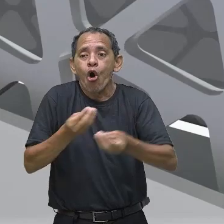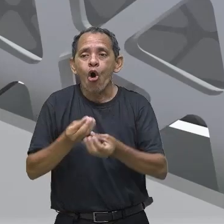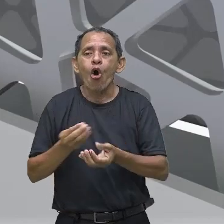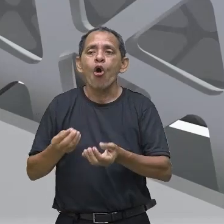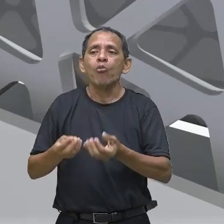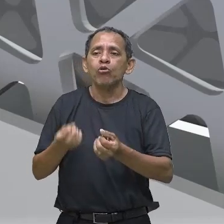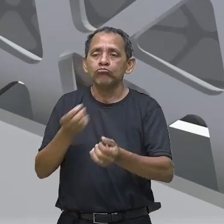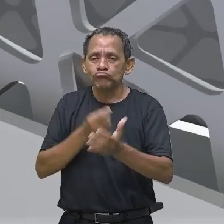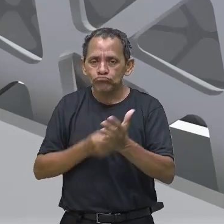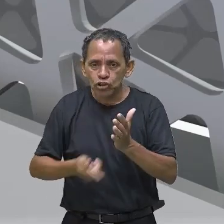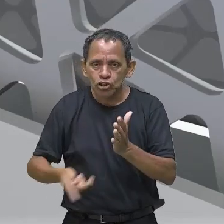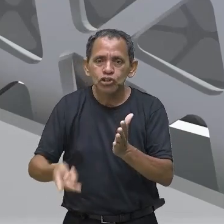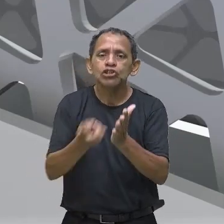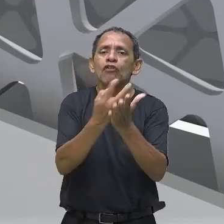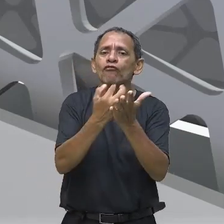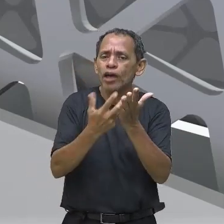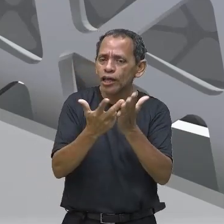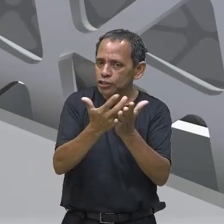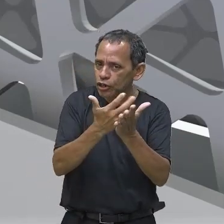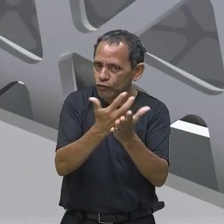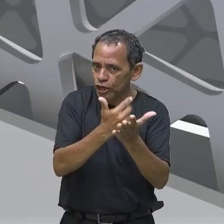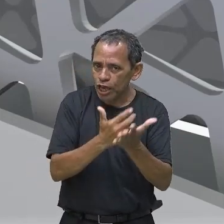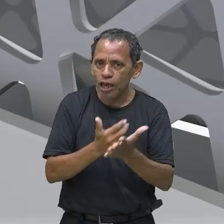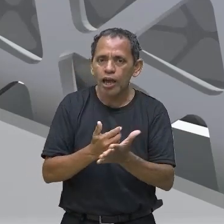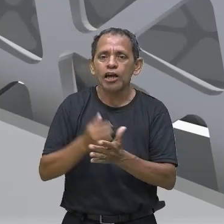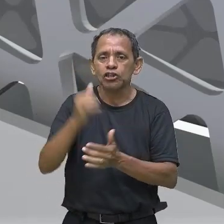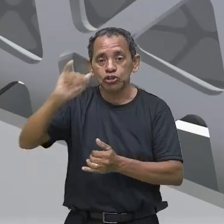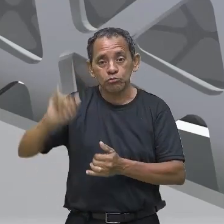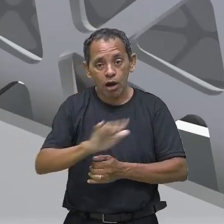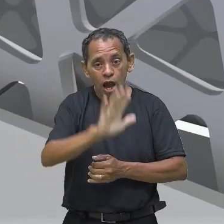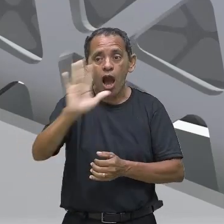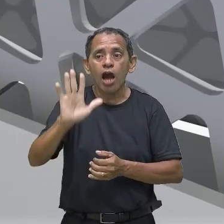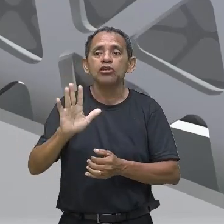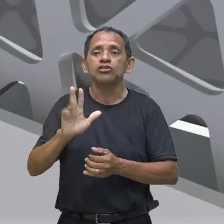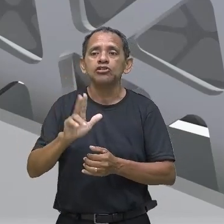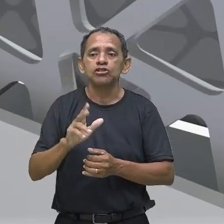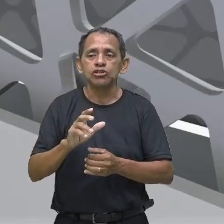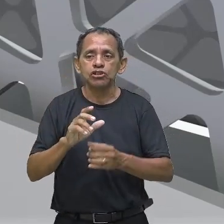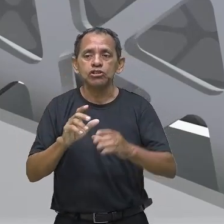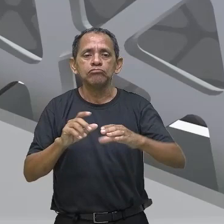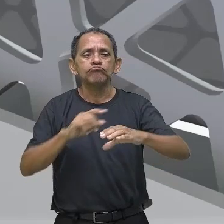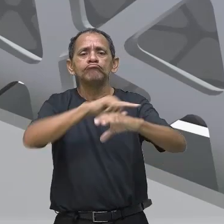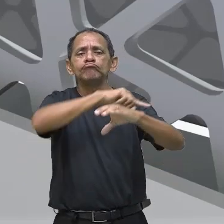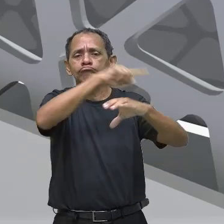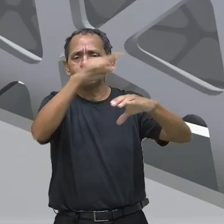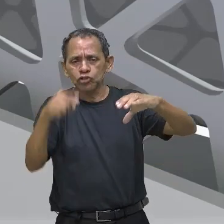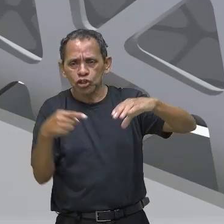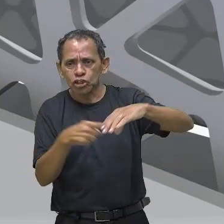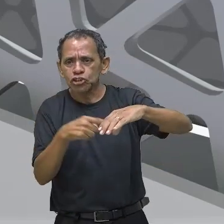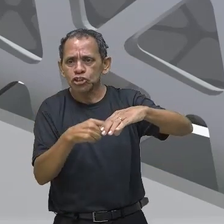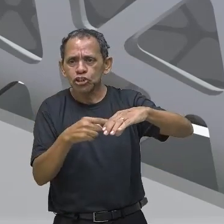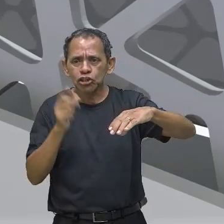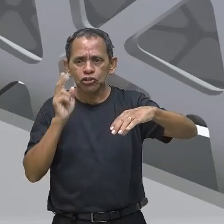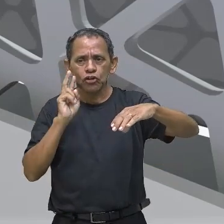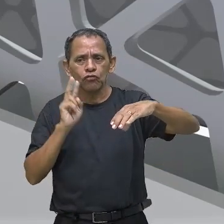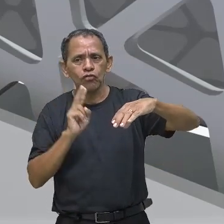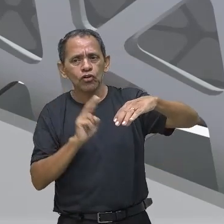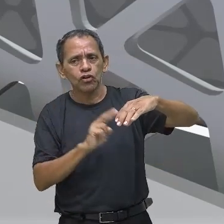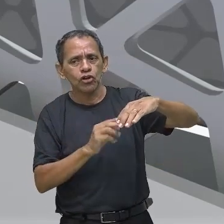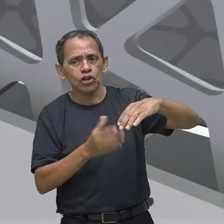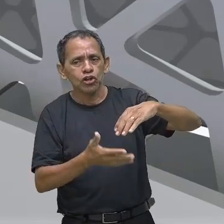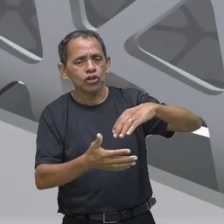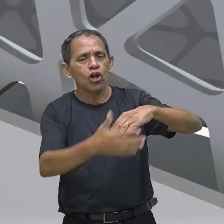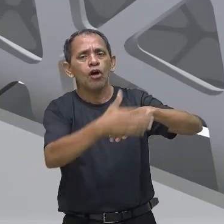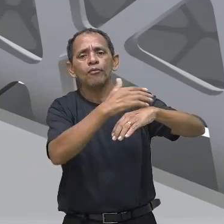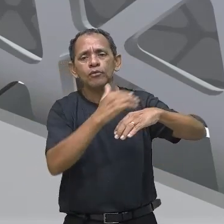Lá tinham, dentro daquelas grutas, né? A gente verificava algumas imagens, né? Principalmente de caça. E elas